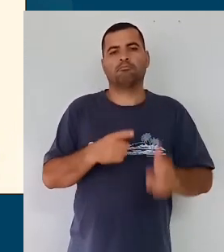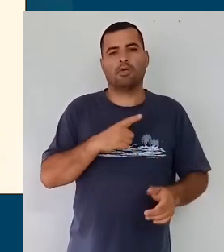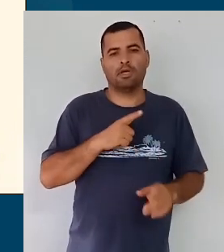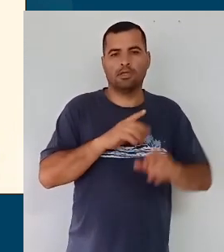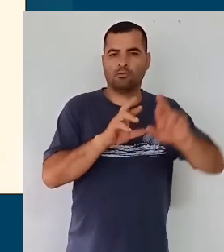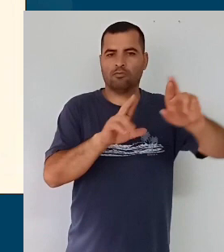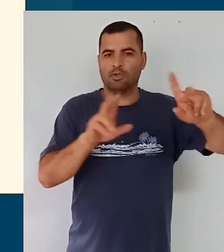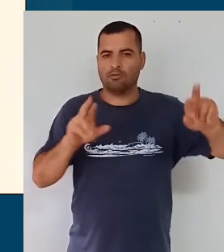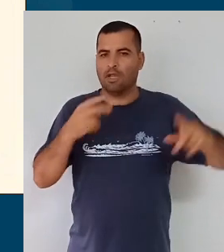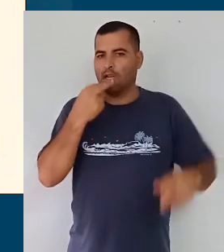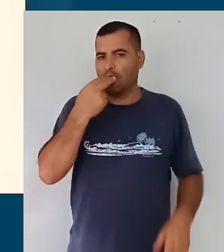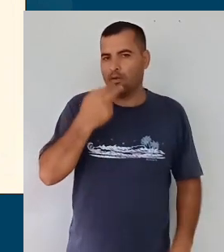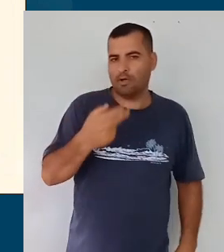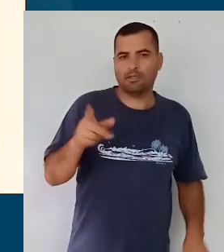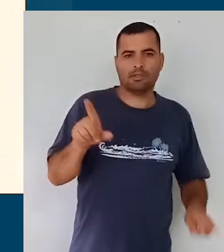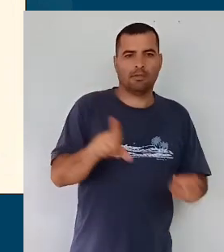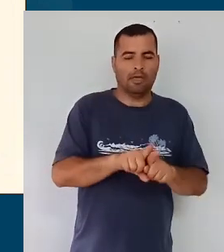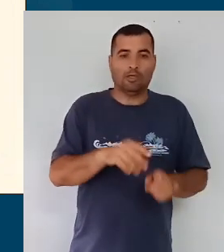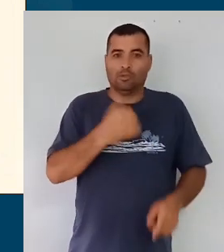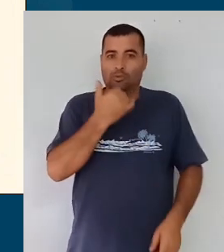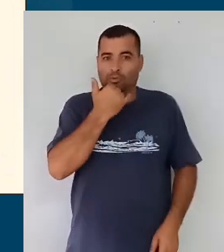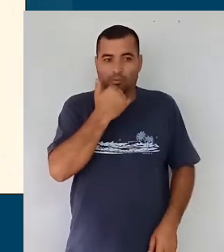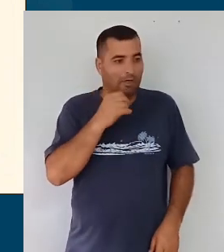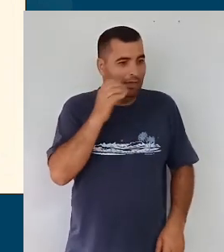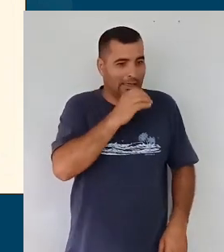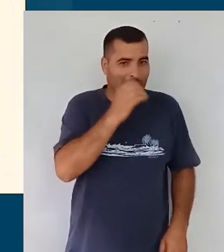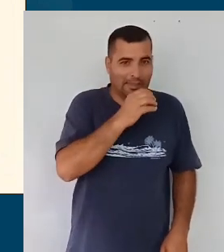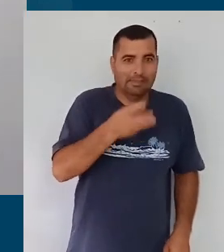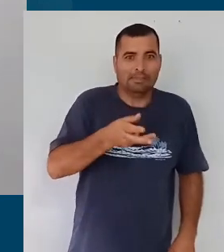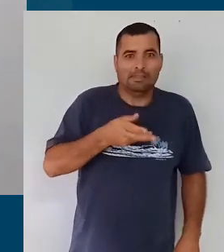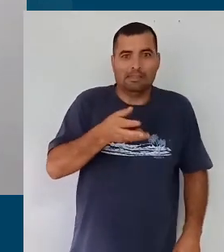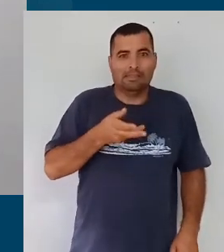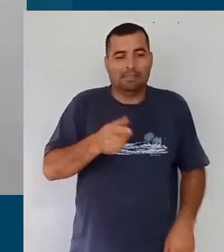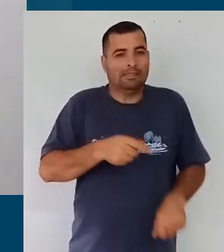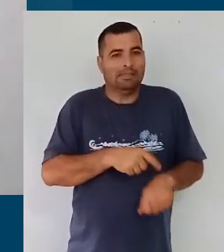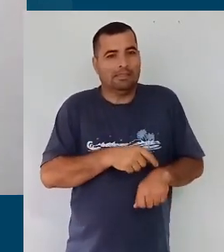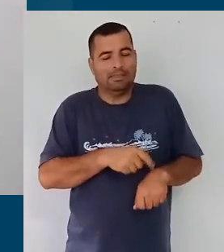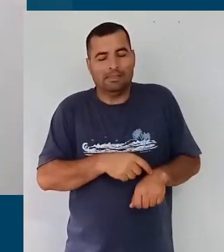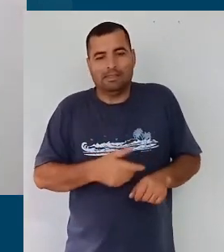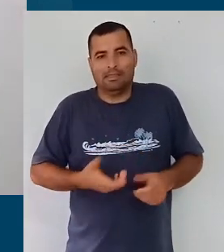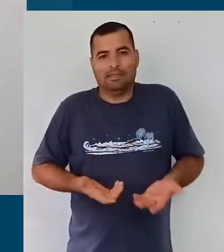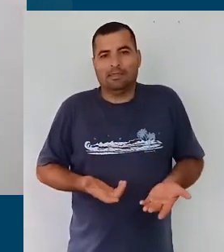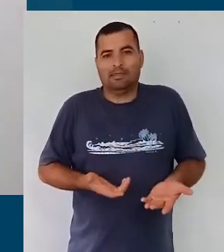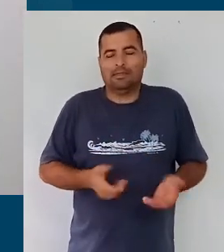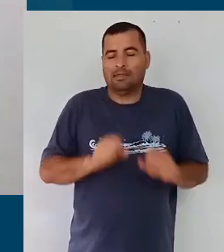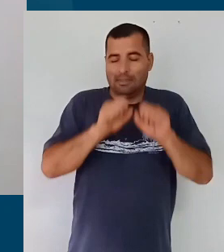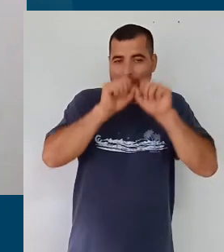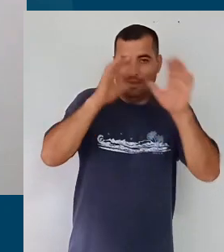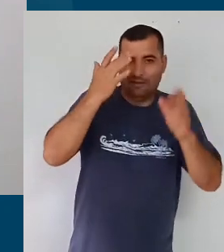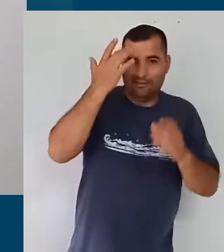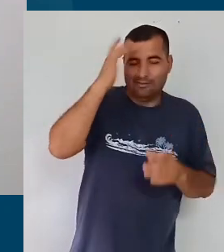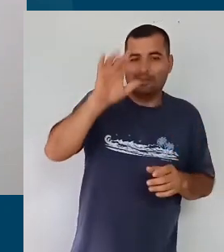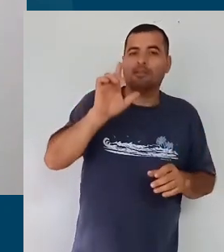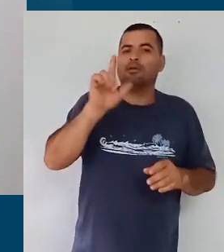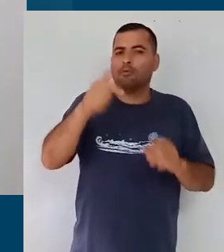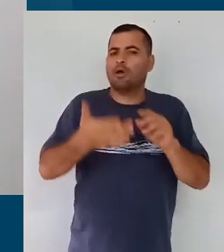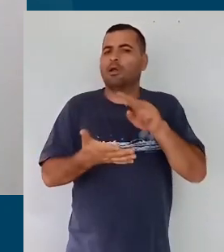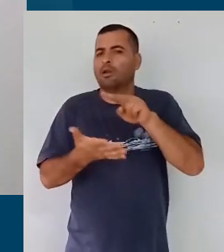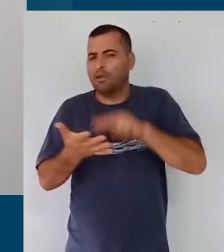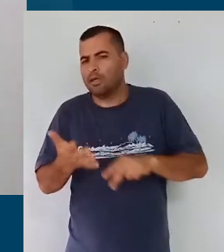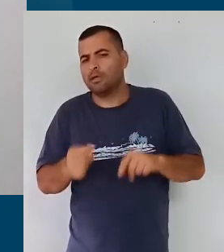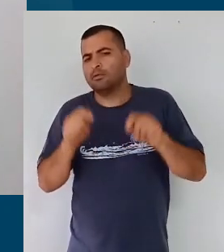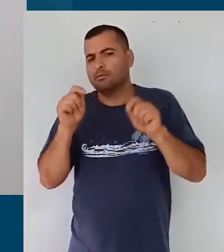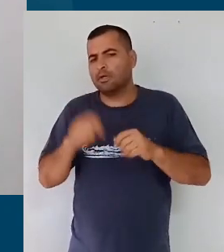e pelas múltiplas linguagens. Desculpem a correria aí, né, eu não sei se ficou claro, mas acho que após a leitura vocês vão